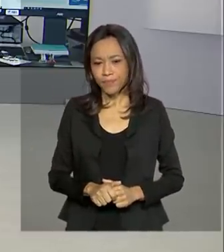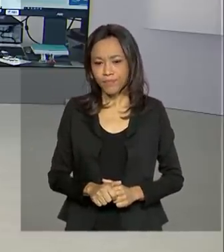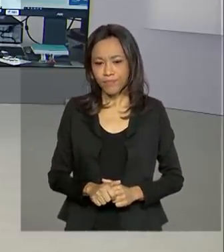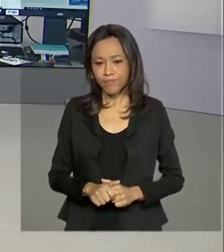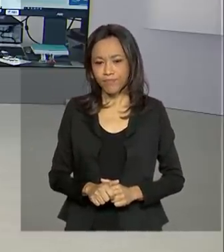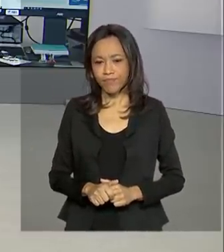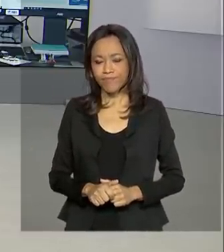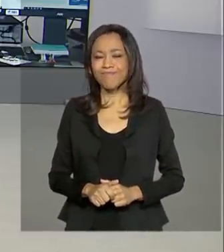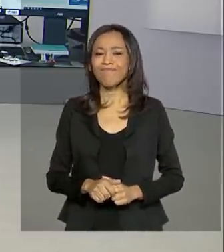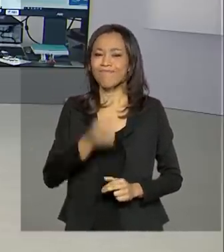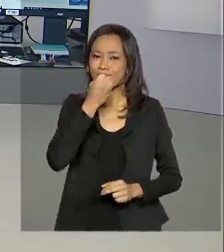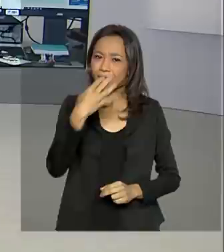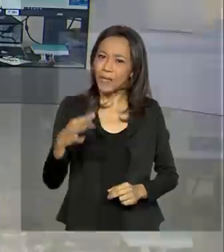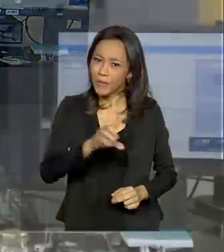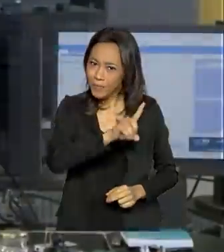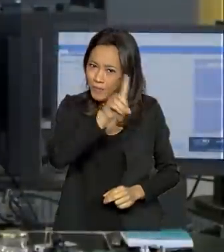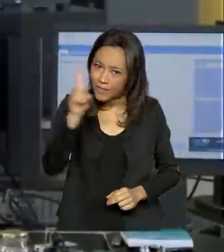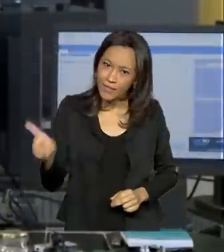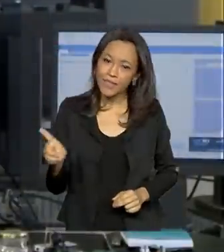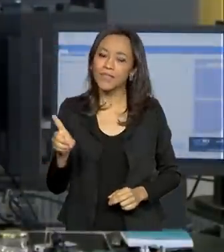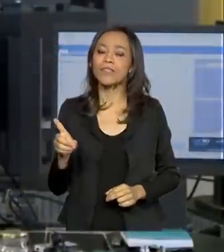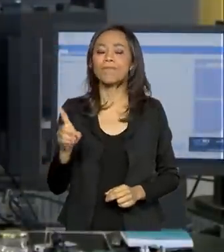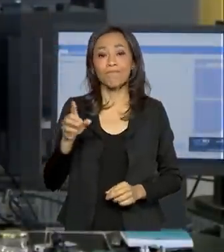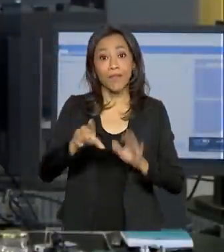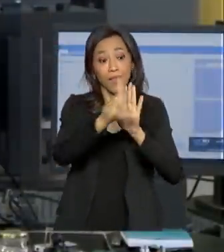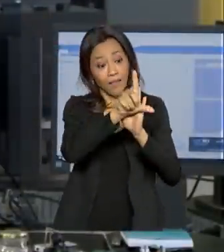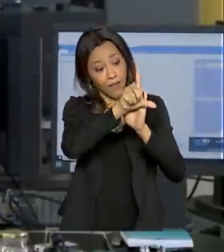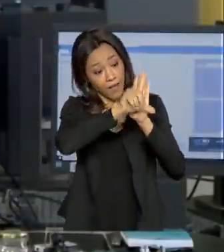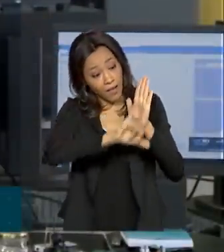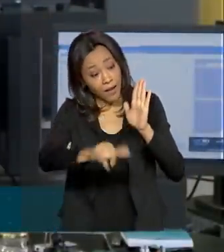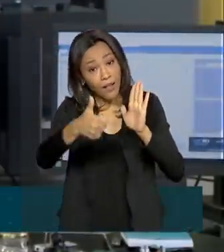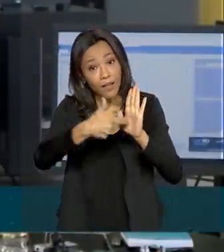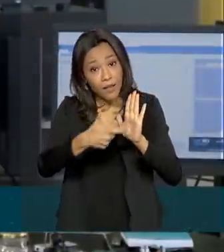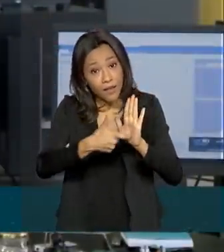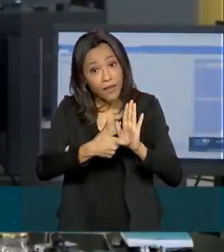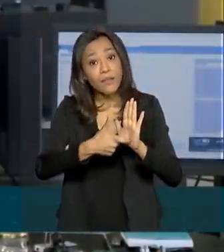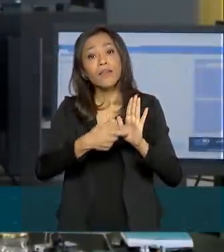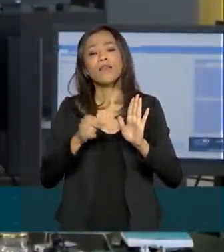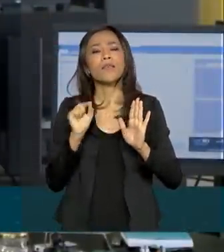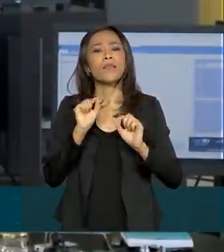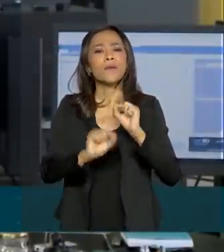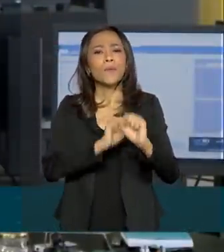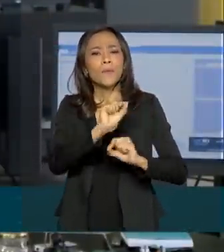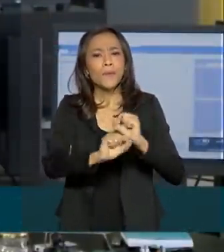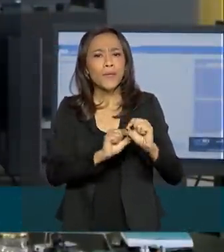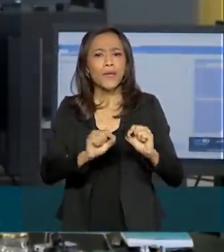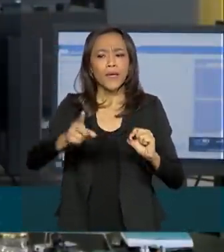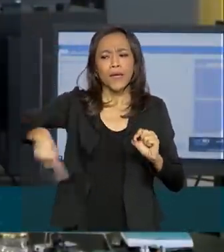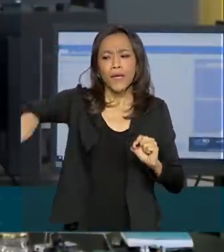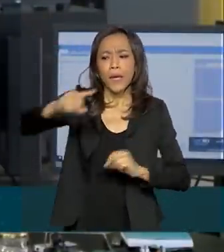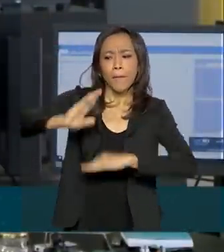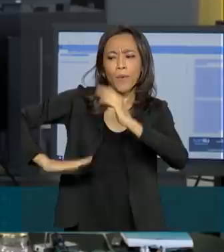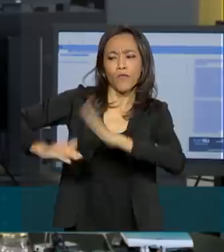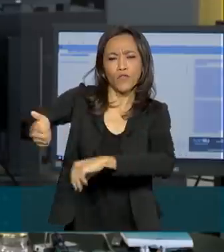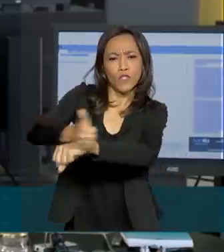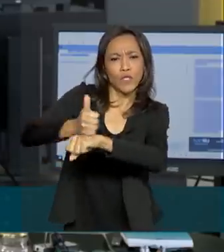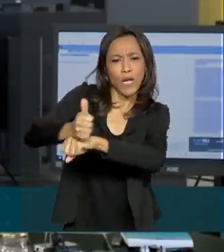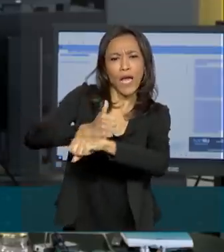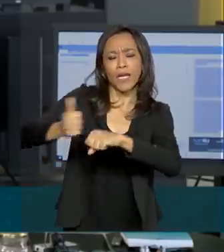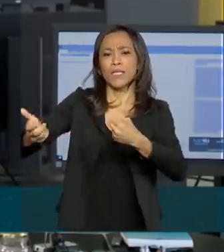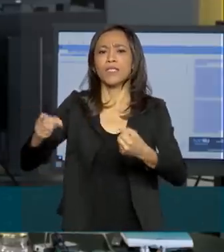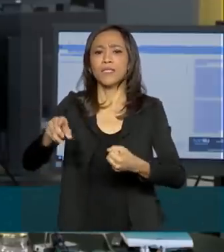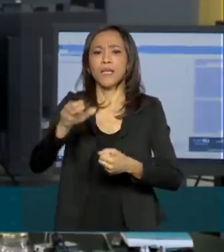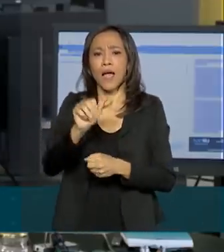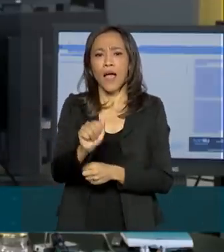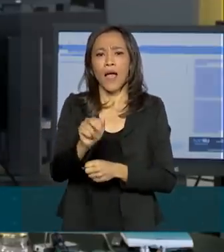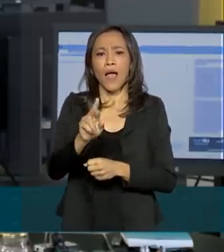Bom dia, Ana. É isso mesmo. A lei que ficou conhecida como Lei Aldir Blanc prevê que artistas informais poderão receber do